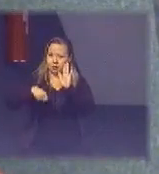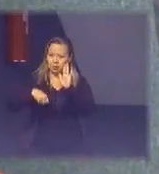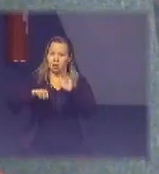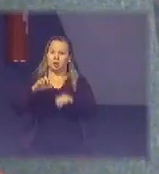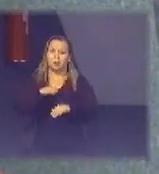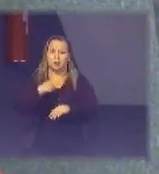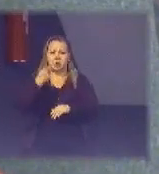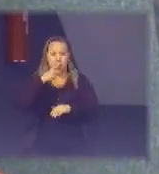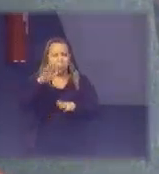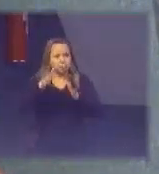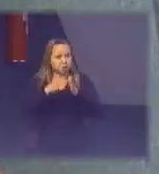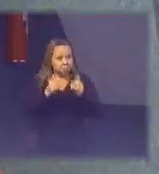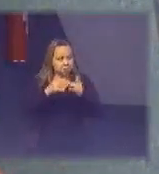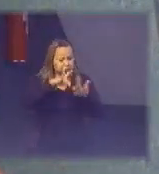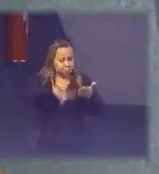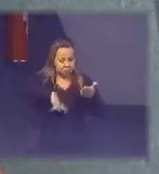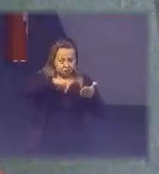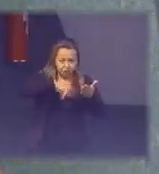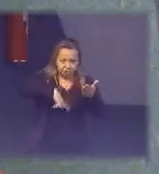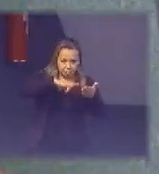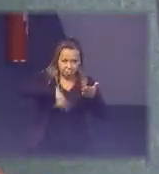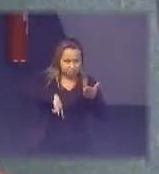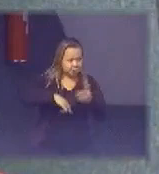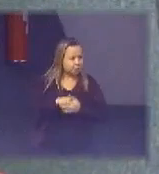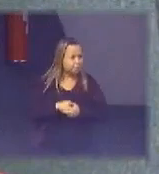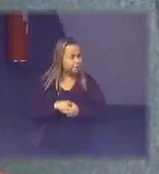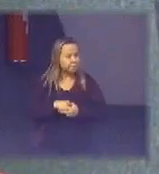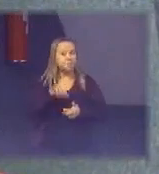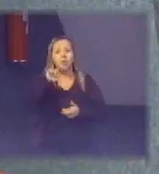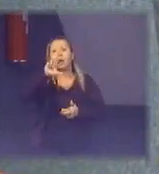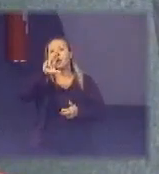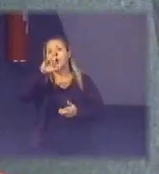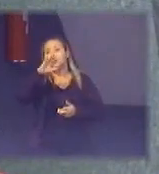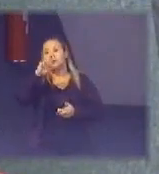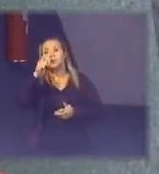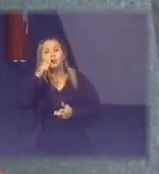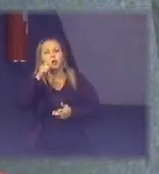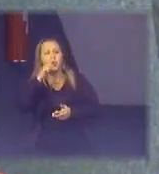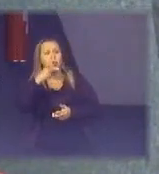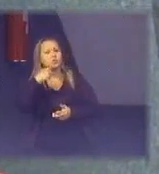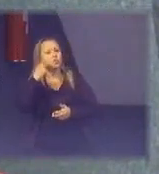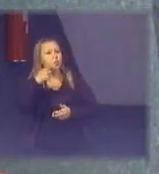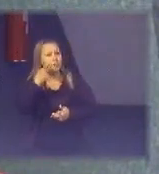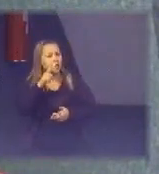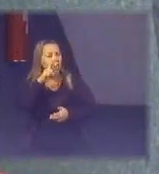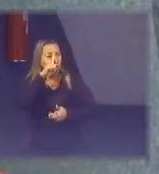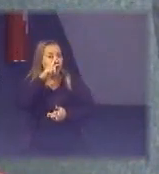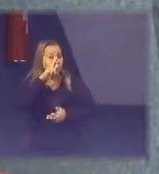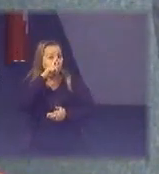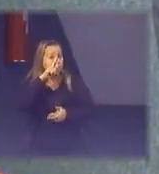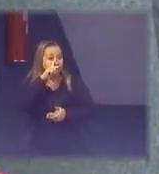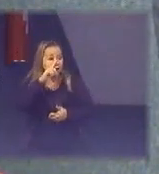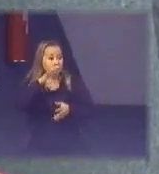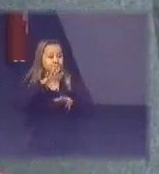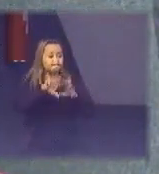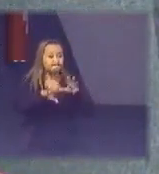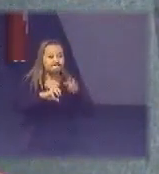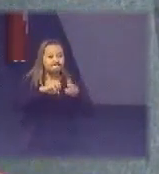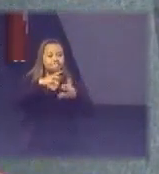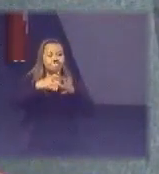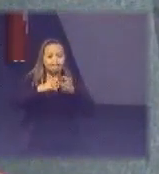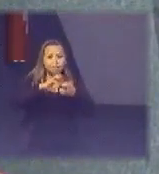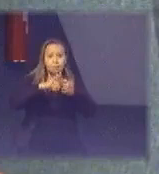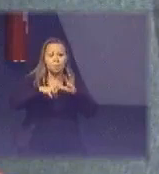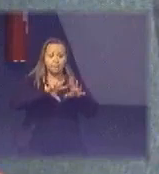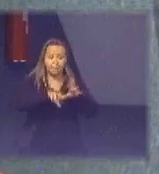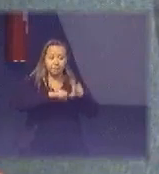licenças a Lúcia acho que enfatizou bastante os riscos que existe de você manipular desmontar